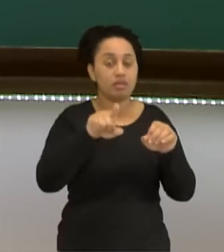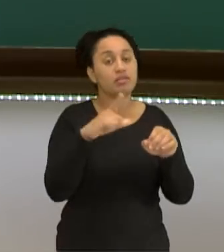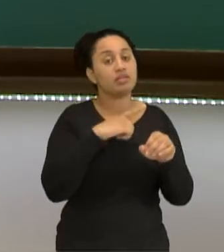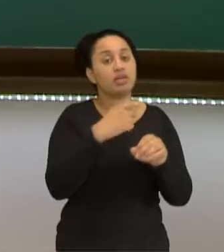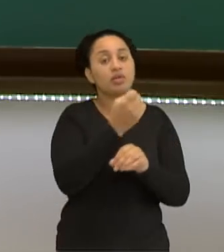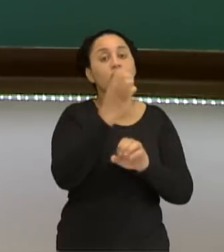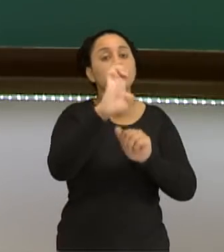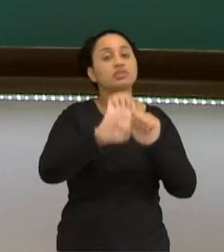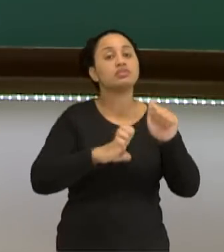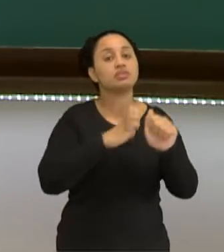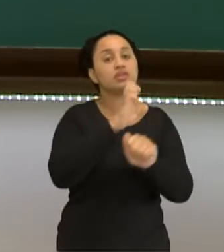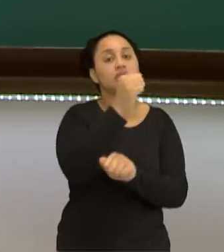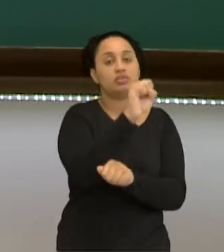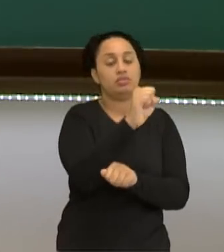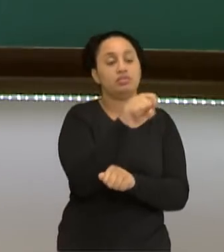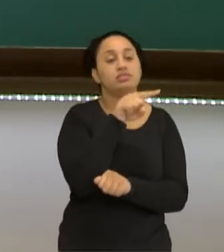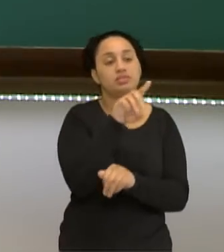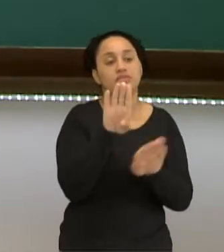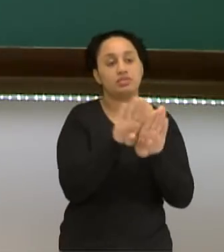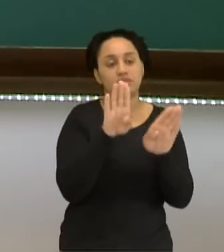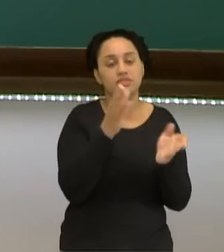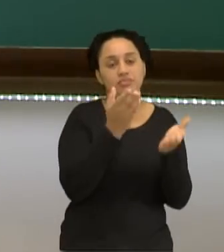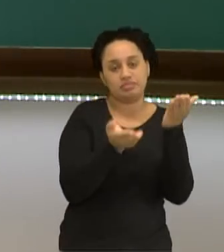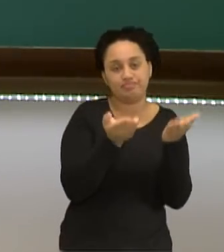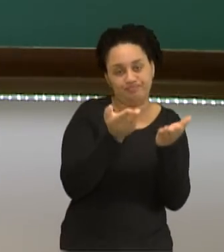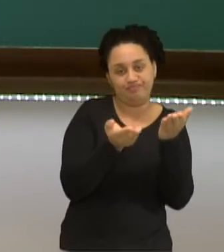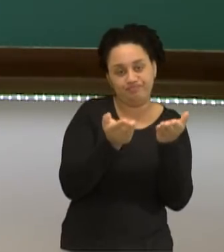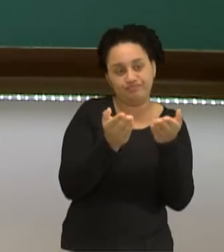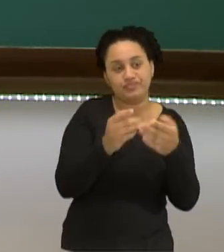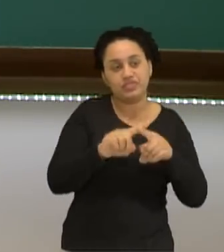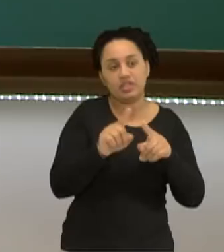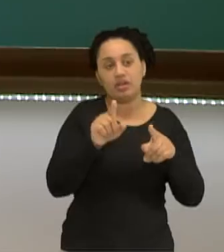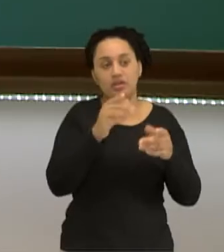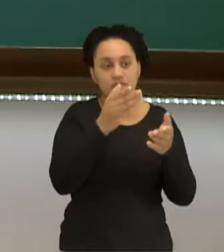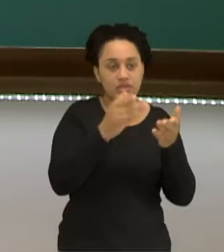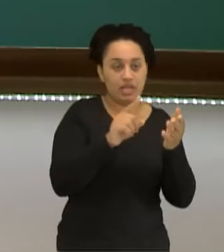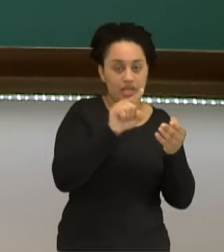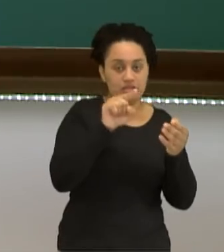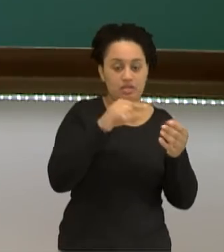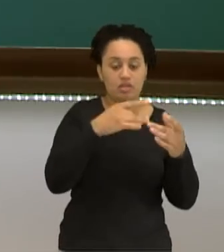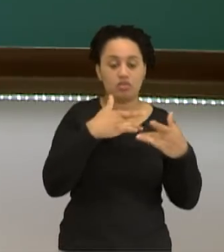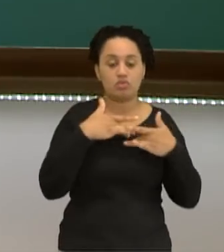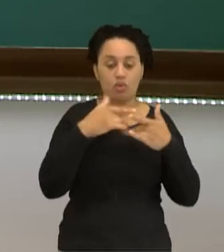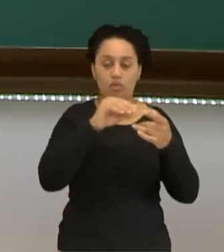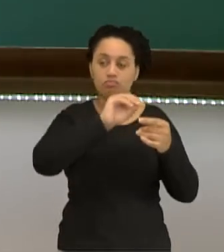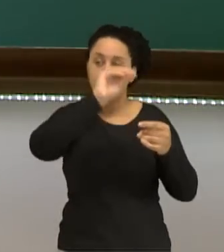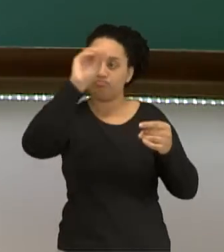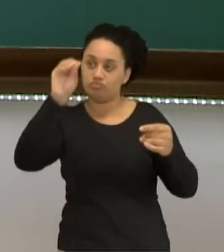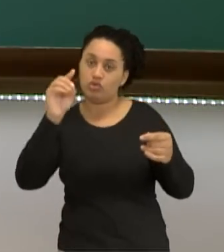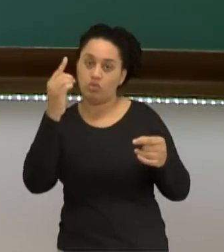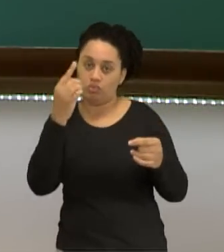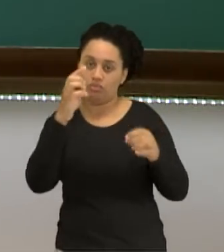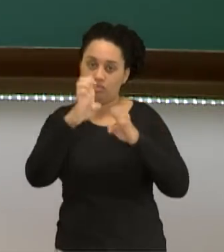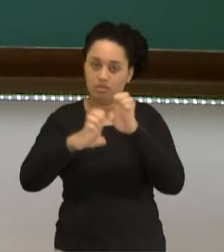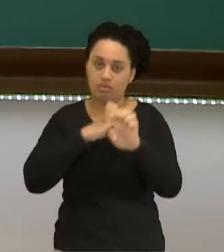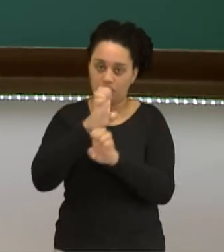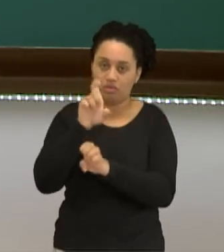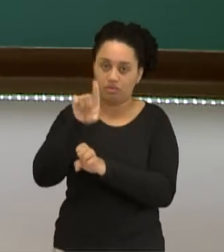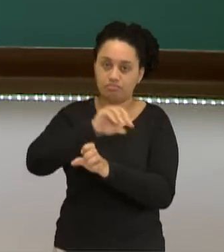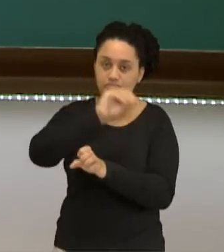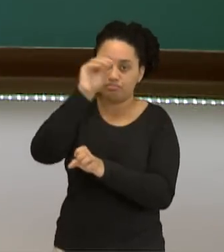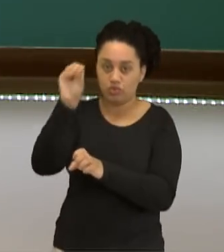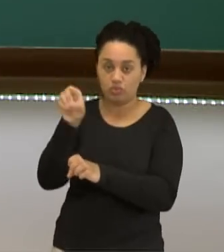adquiriu a estabilidade. Os dois, enquanto ao receber e doar elétrons, os dois